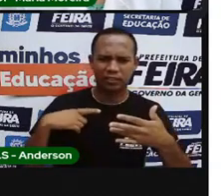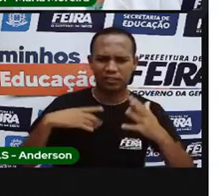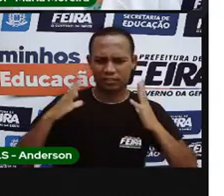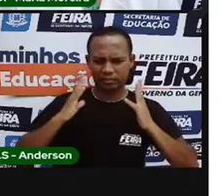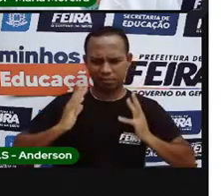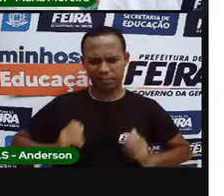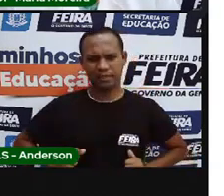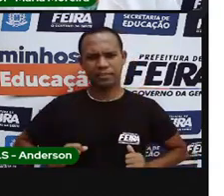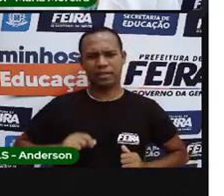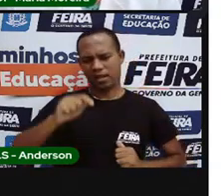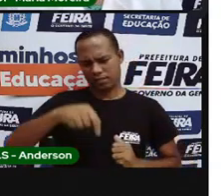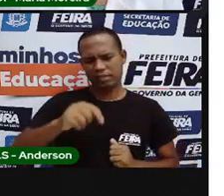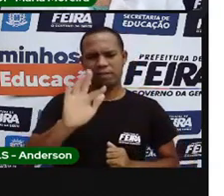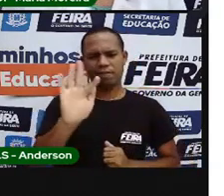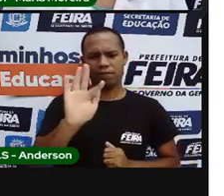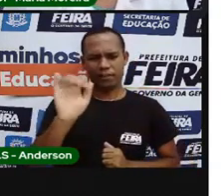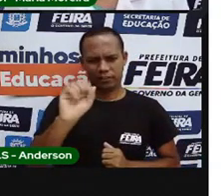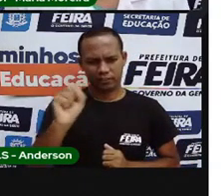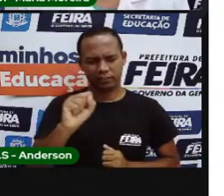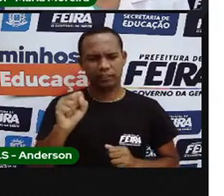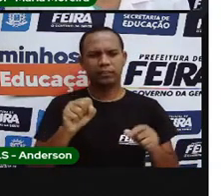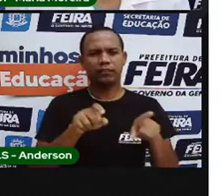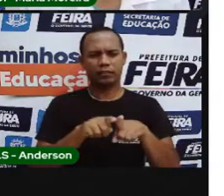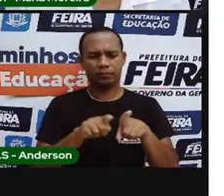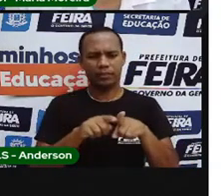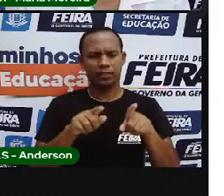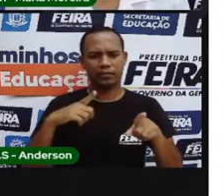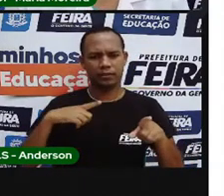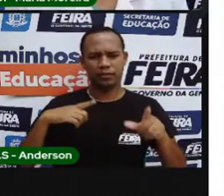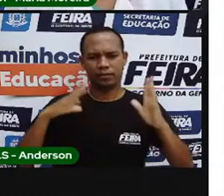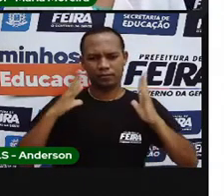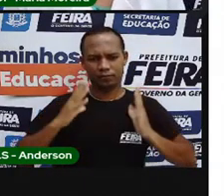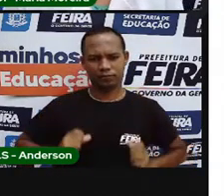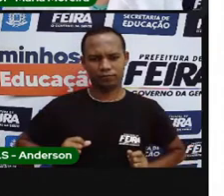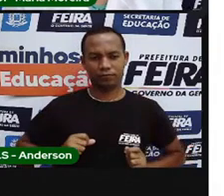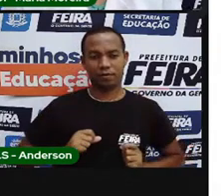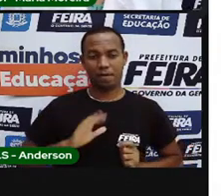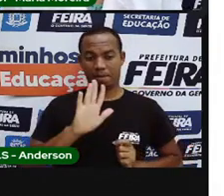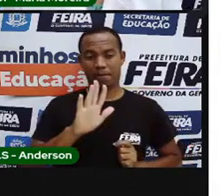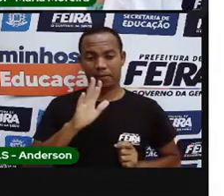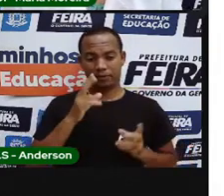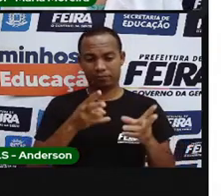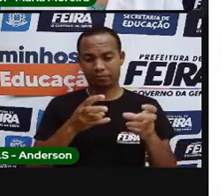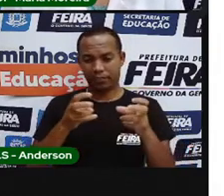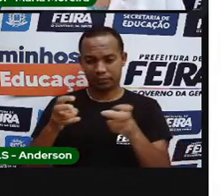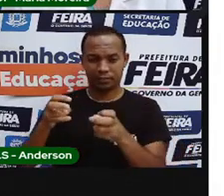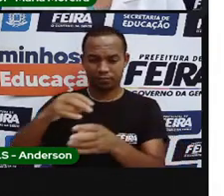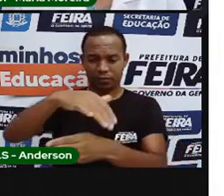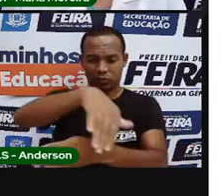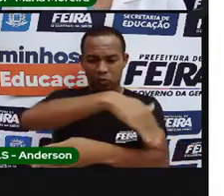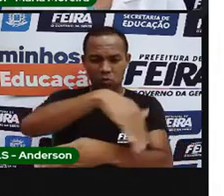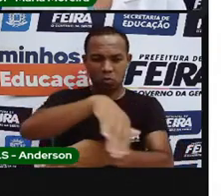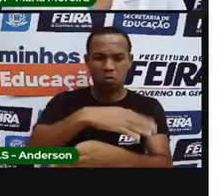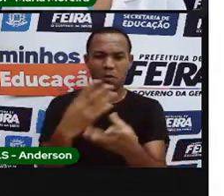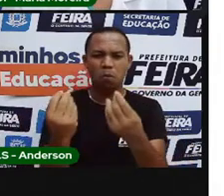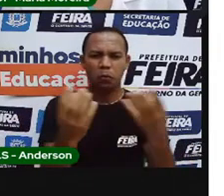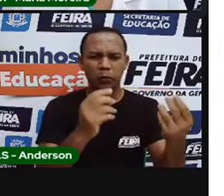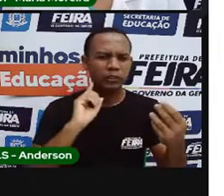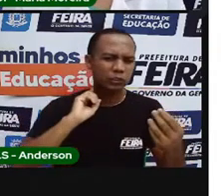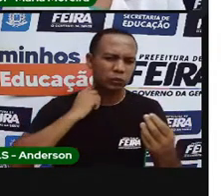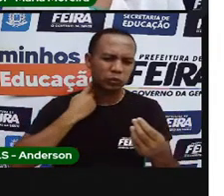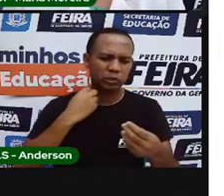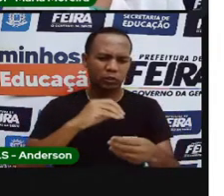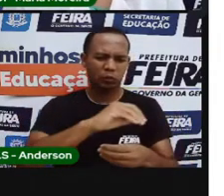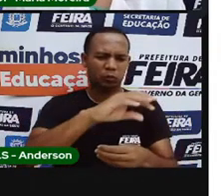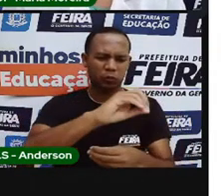observamos lixo espalhado pelas ruas, praças e terrinhos. Na